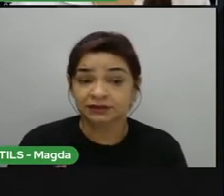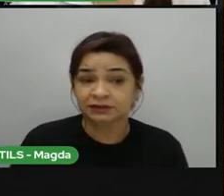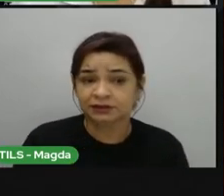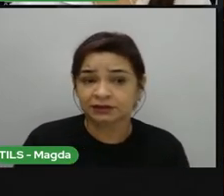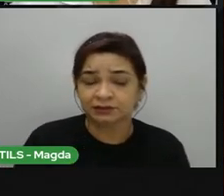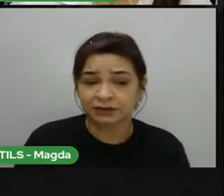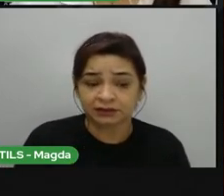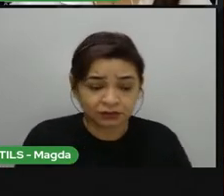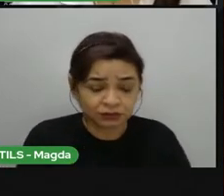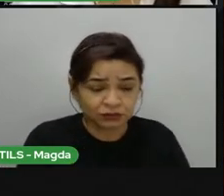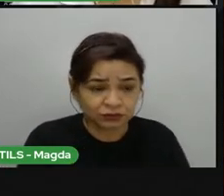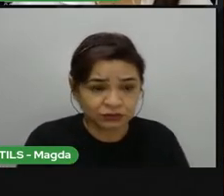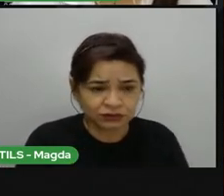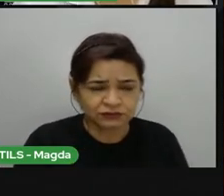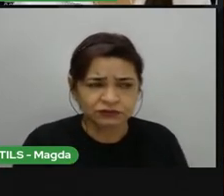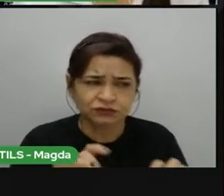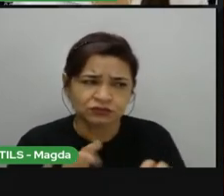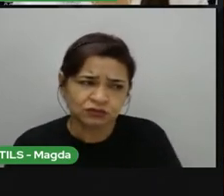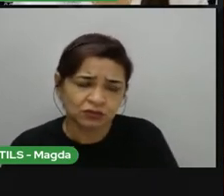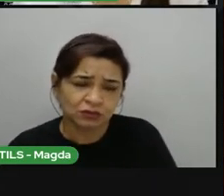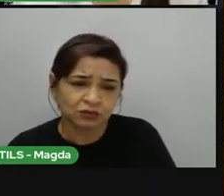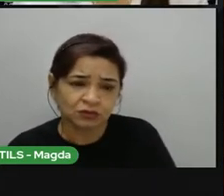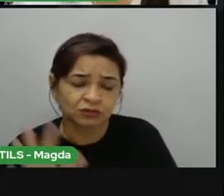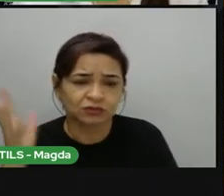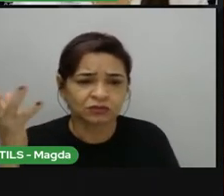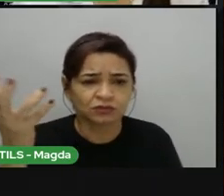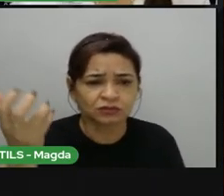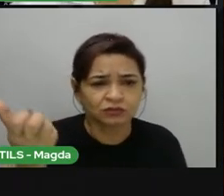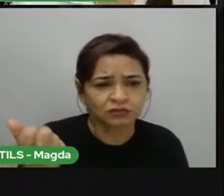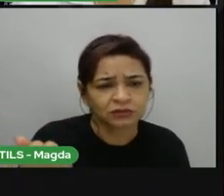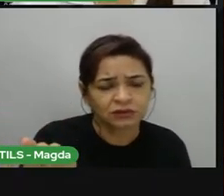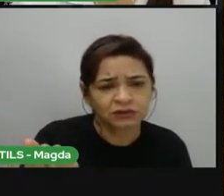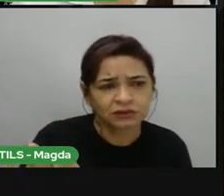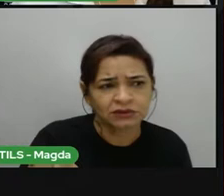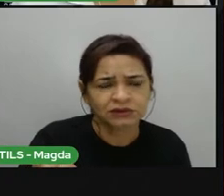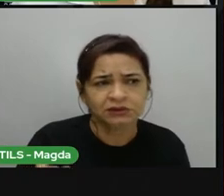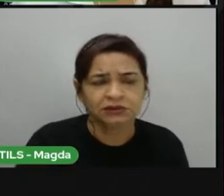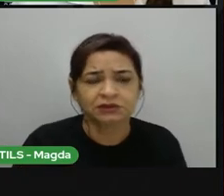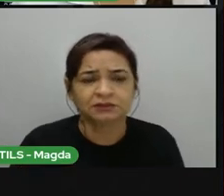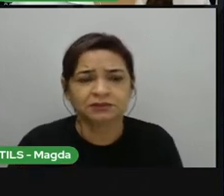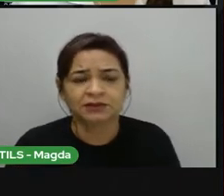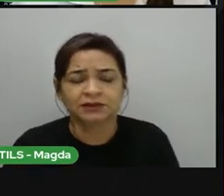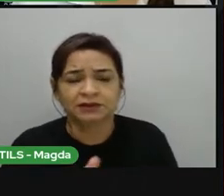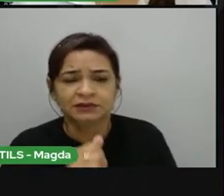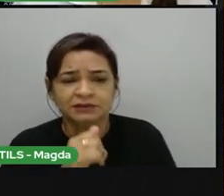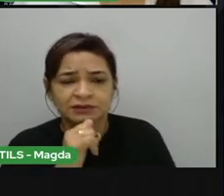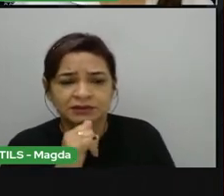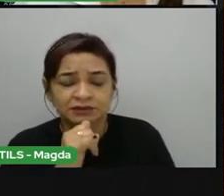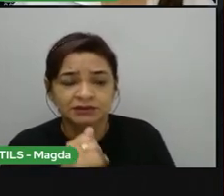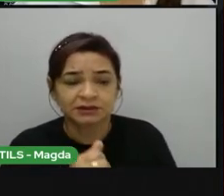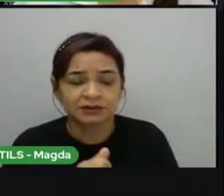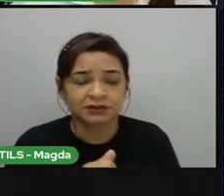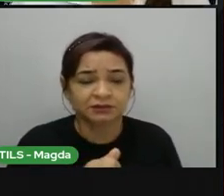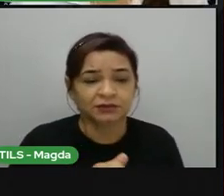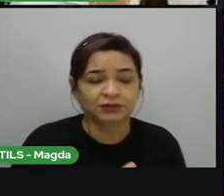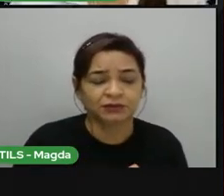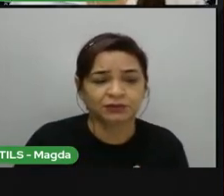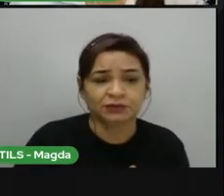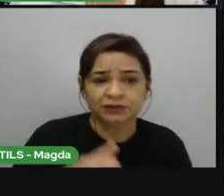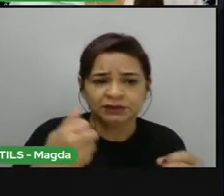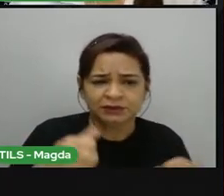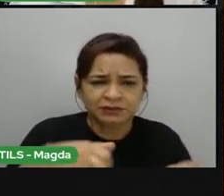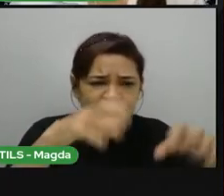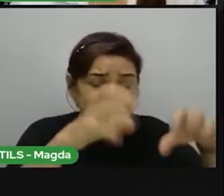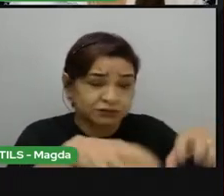funcionam em um clima muito específico. Tem plantas que precisam de um ambiente mais úmido. Tem plantas que